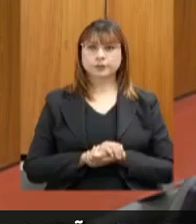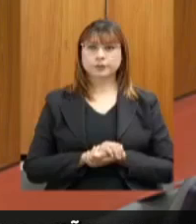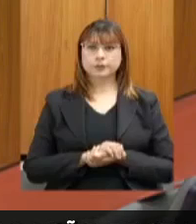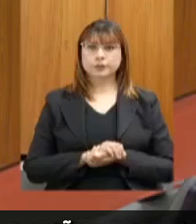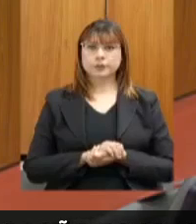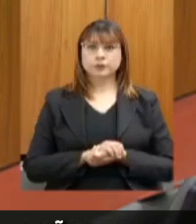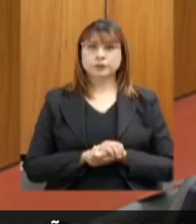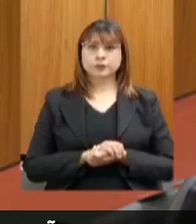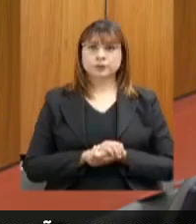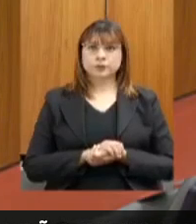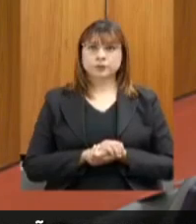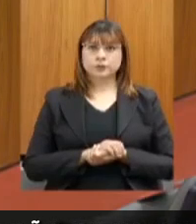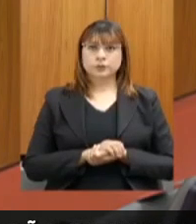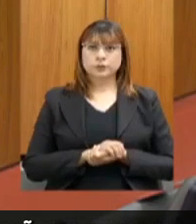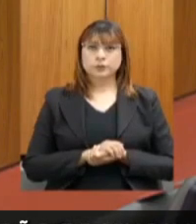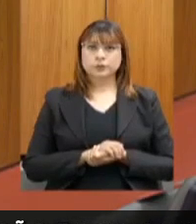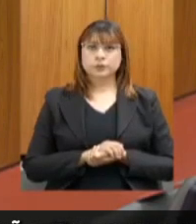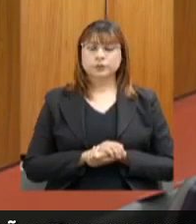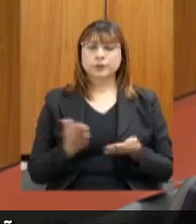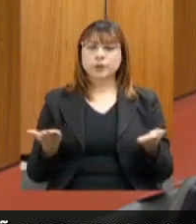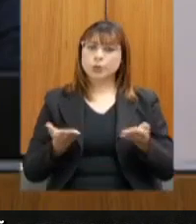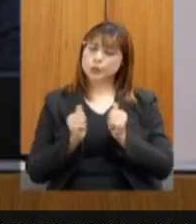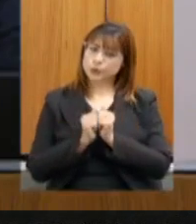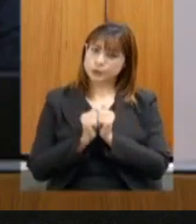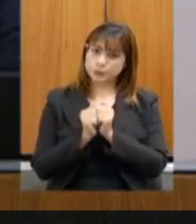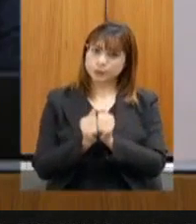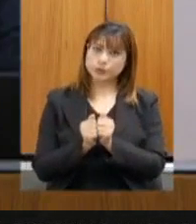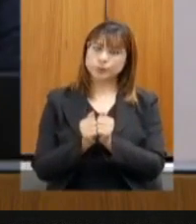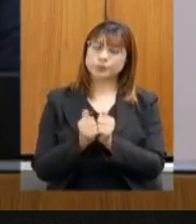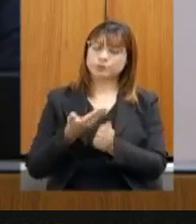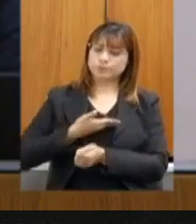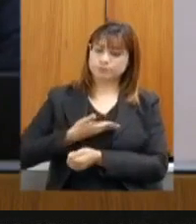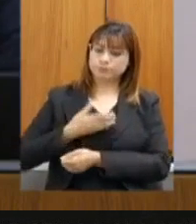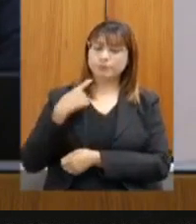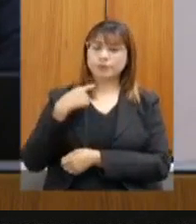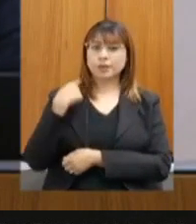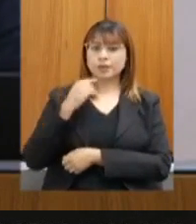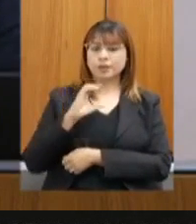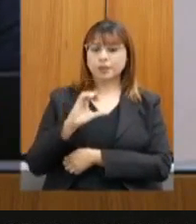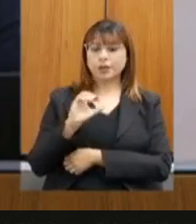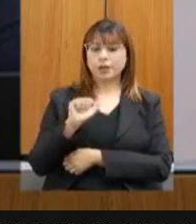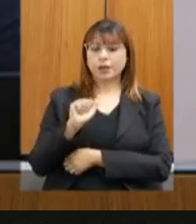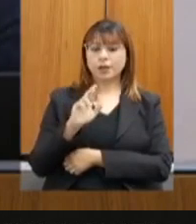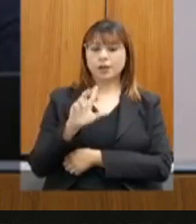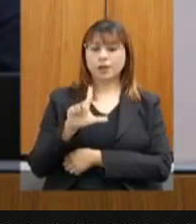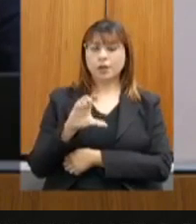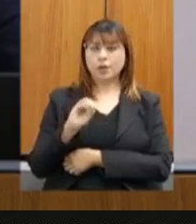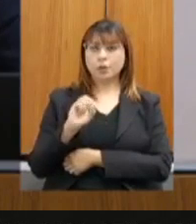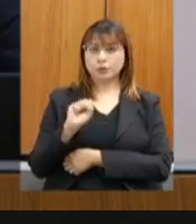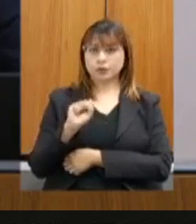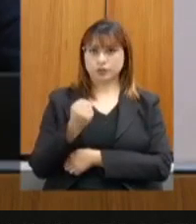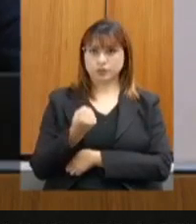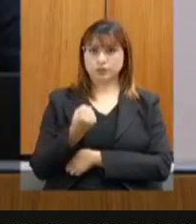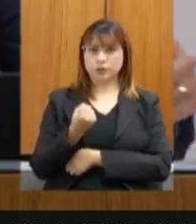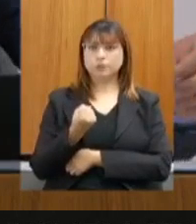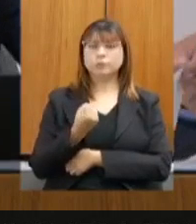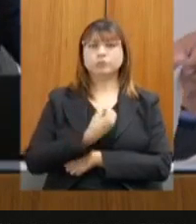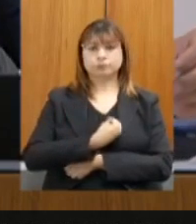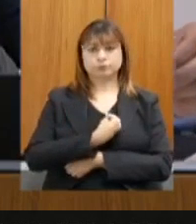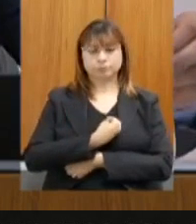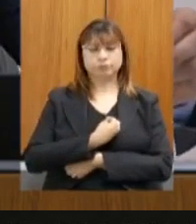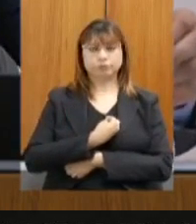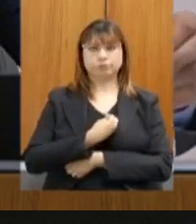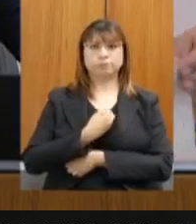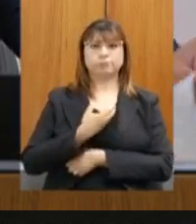Encontra-se conosco o cara colega, deputado Carlos Pimenta, membro dessa